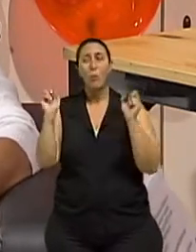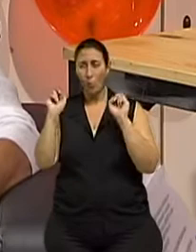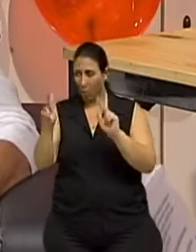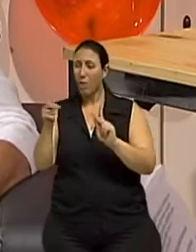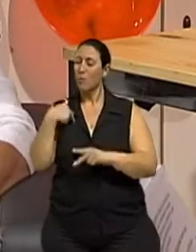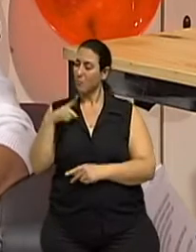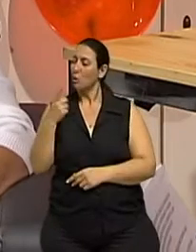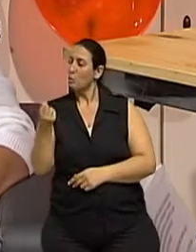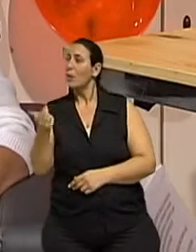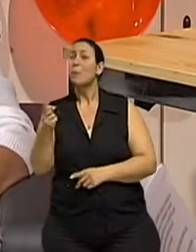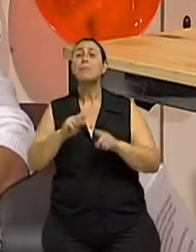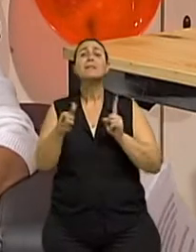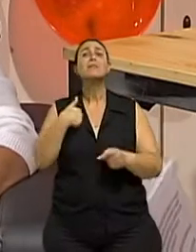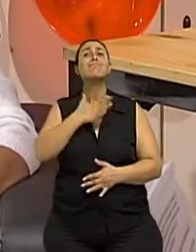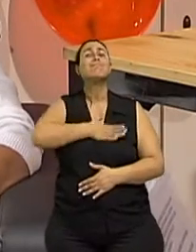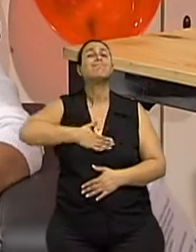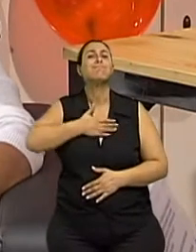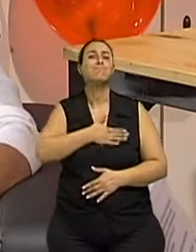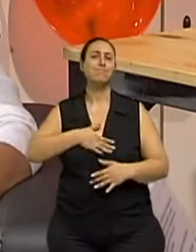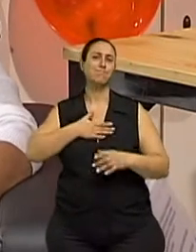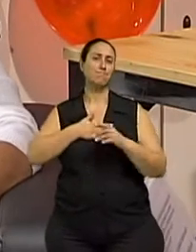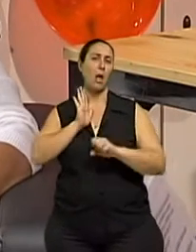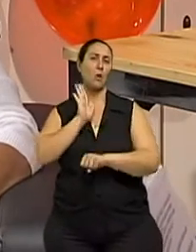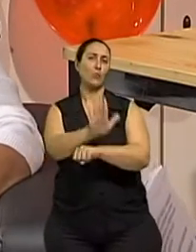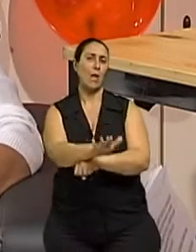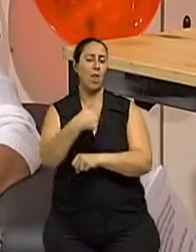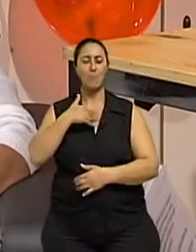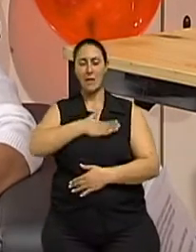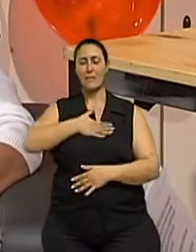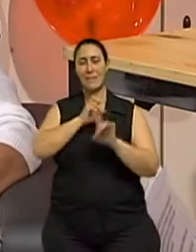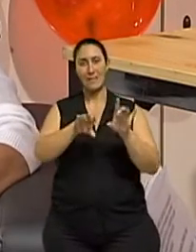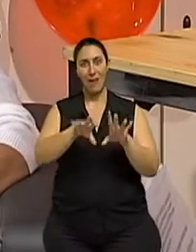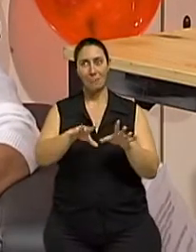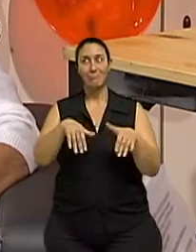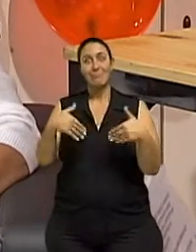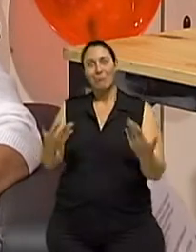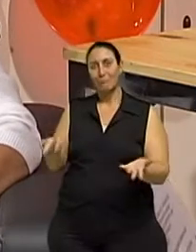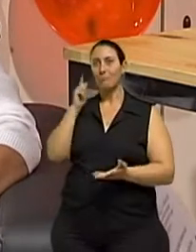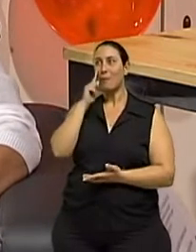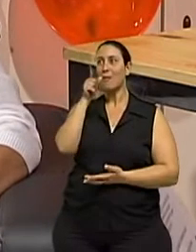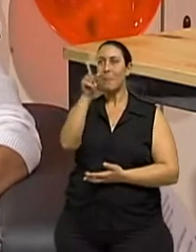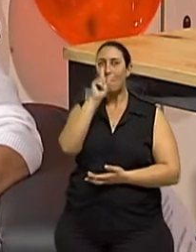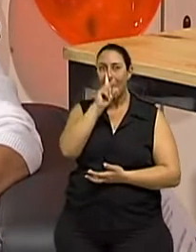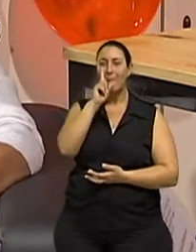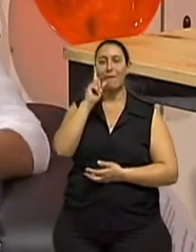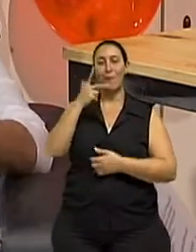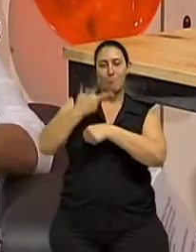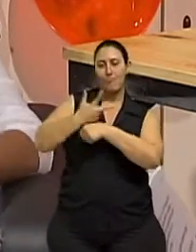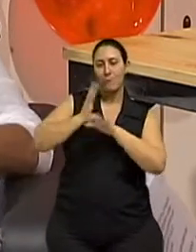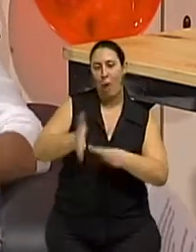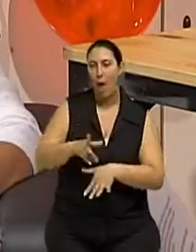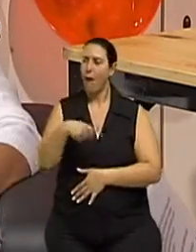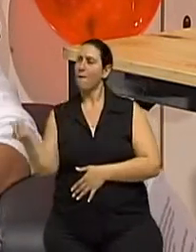eu tenho o prazer de ajudar o outro. Então, isto nos faz pensar que o voluntariado, né,